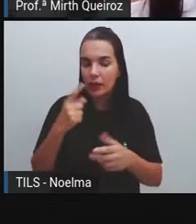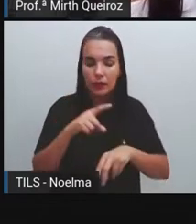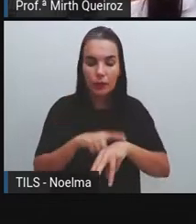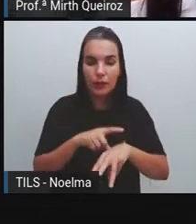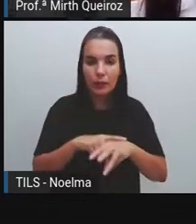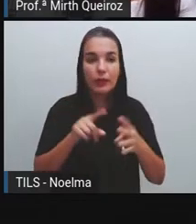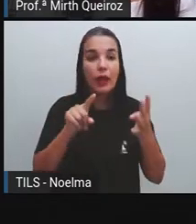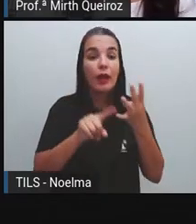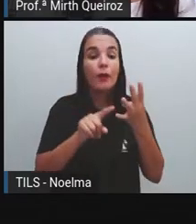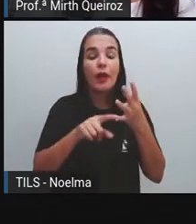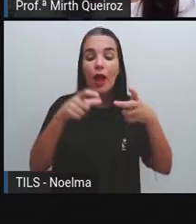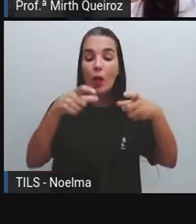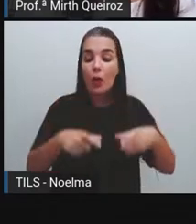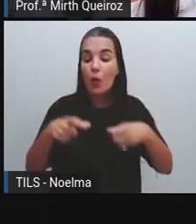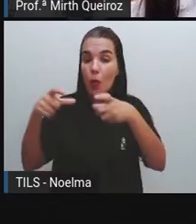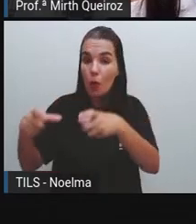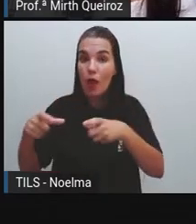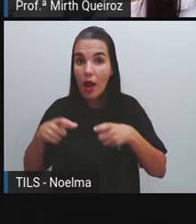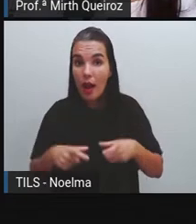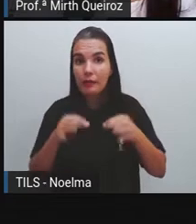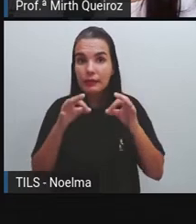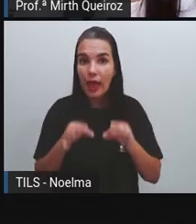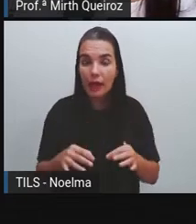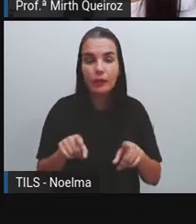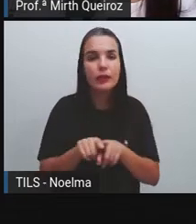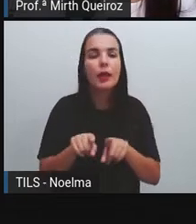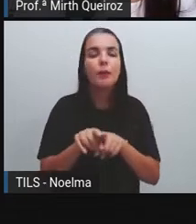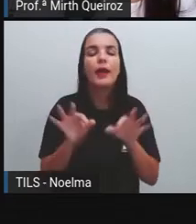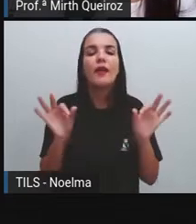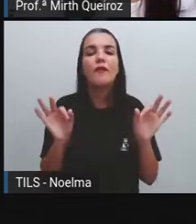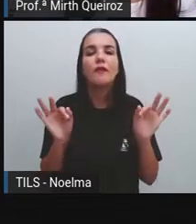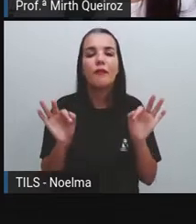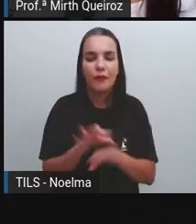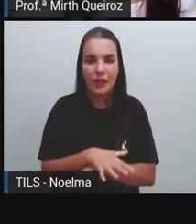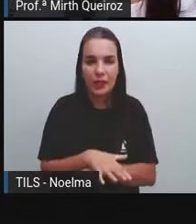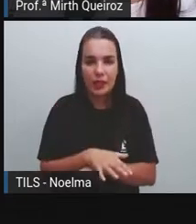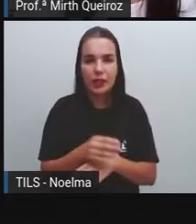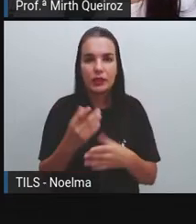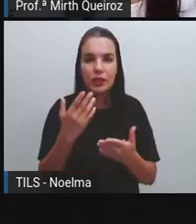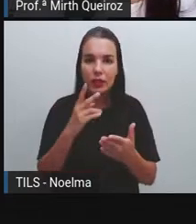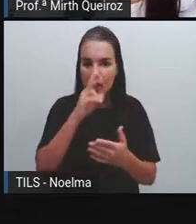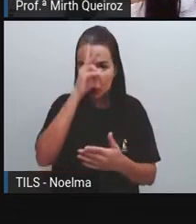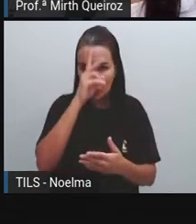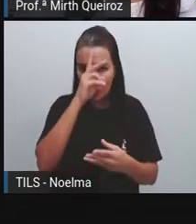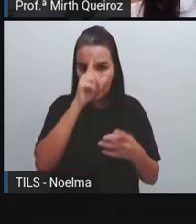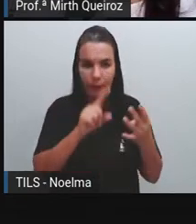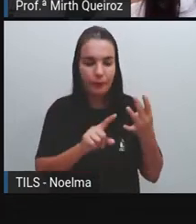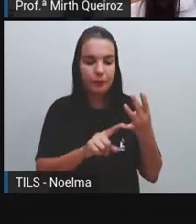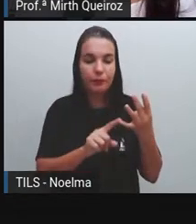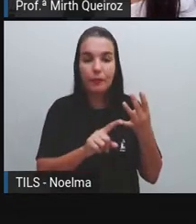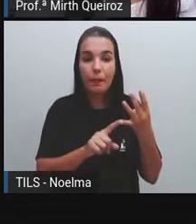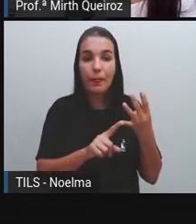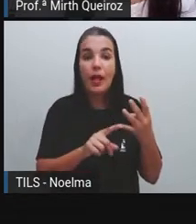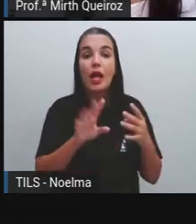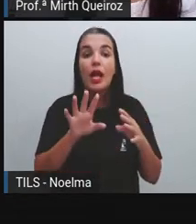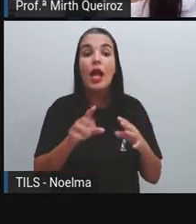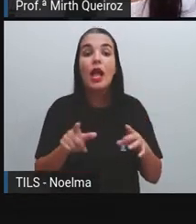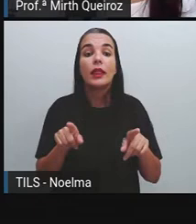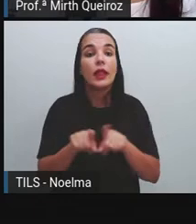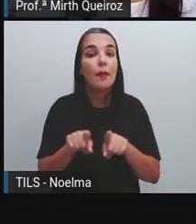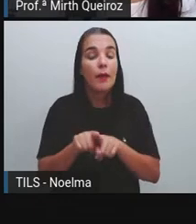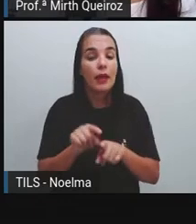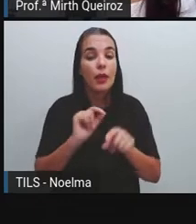Acontece também em um lugar, né? E nós temos também o desfecho da história, que seria a conclusão.